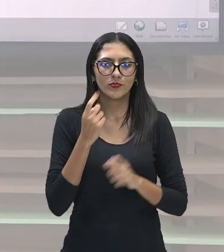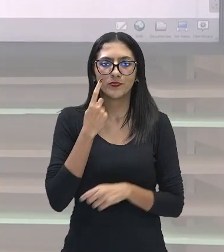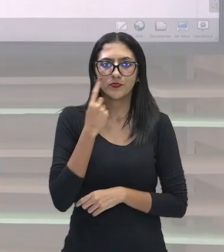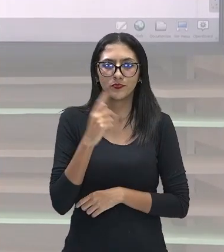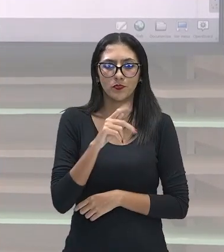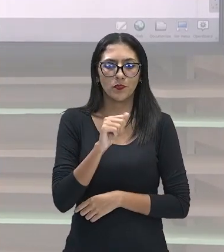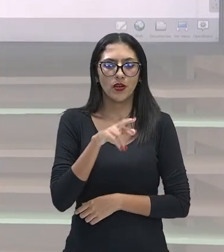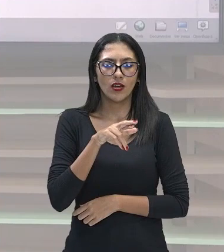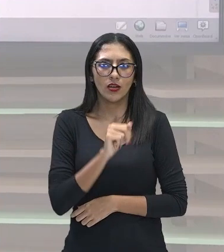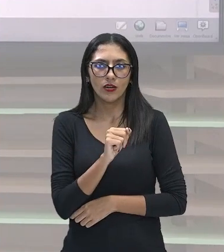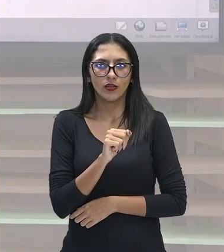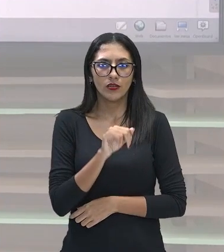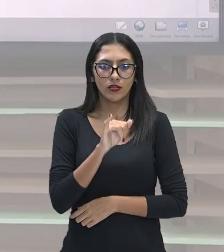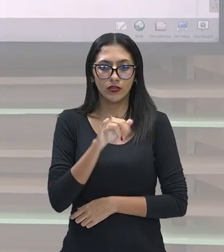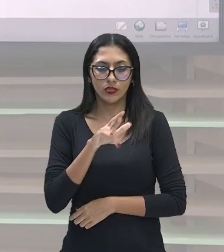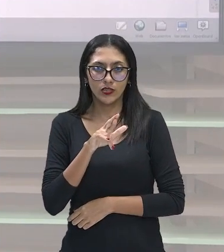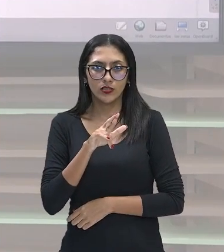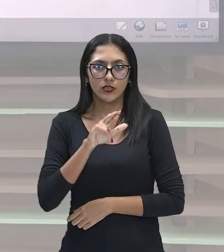lua.